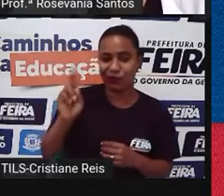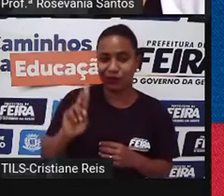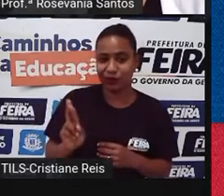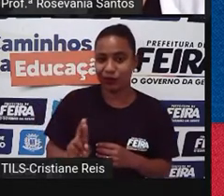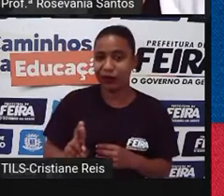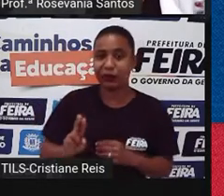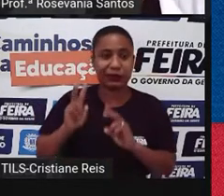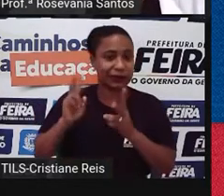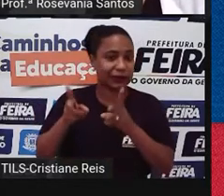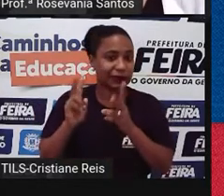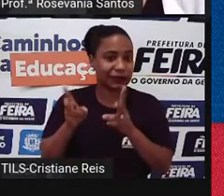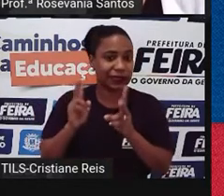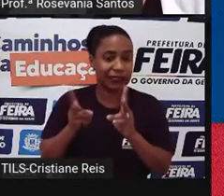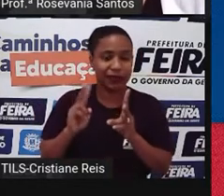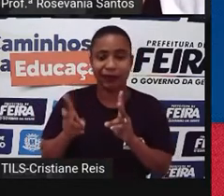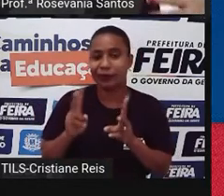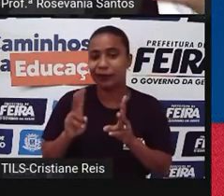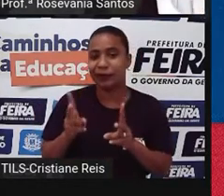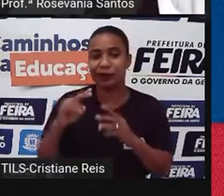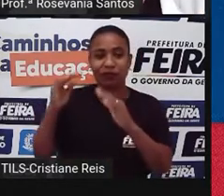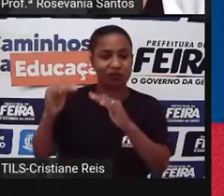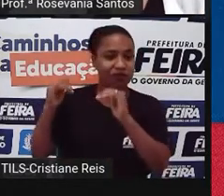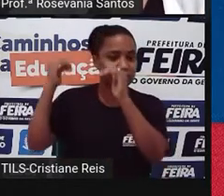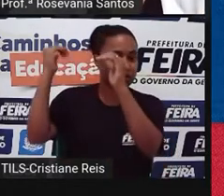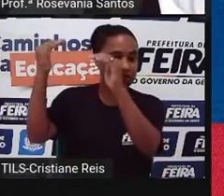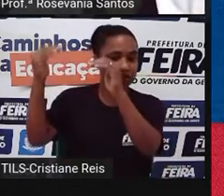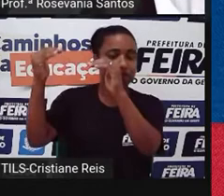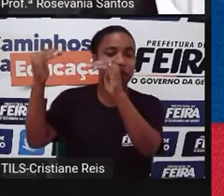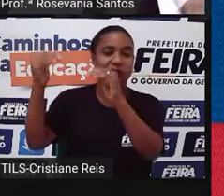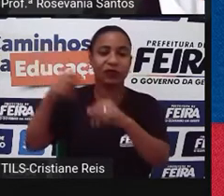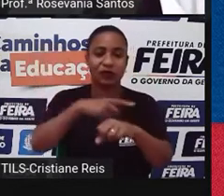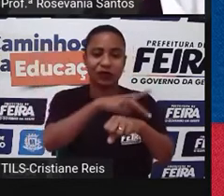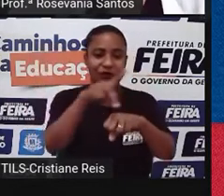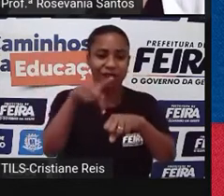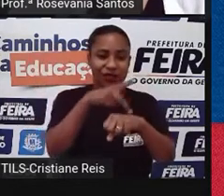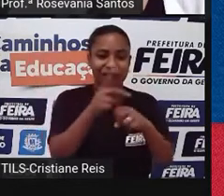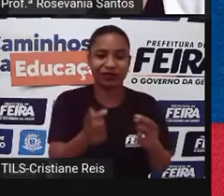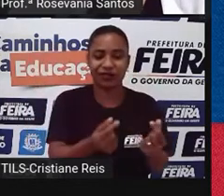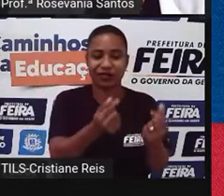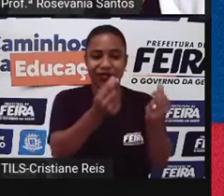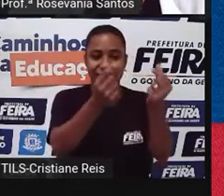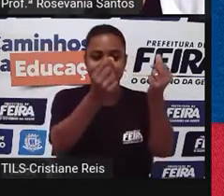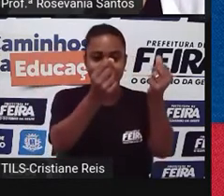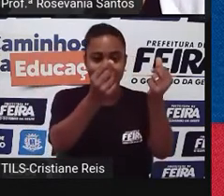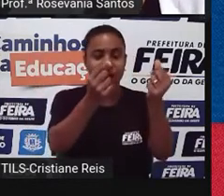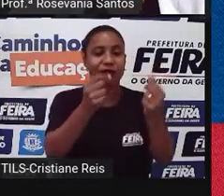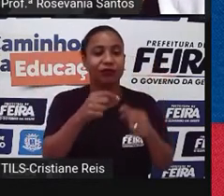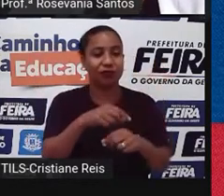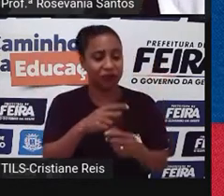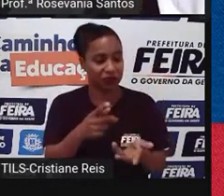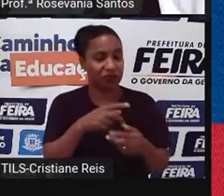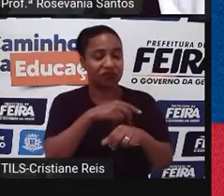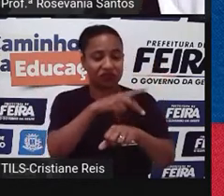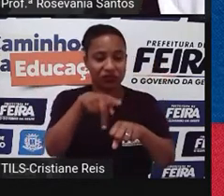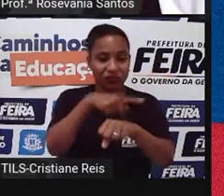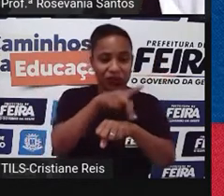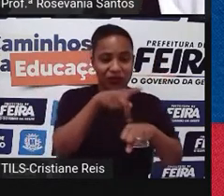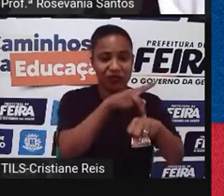auge. Ele sempre esteve envolto entre os países mais ricos, entre os países de poder de decisão,